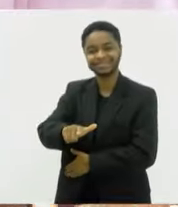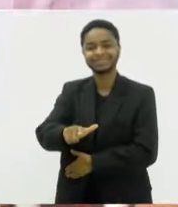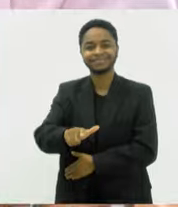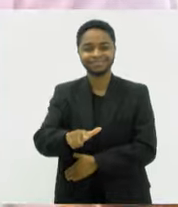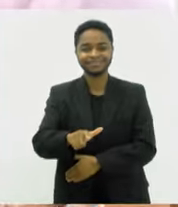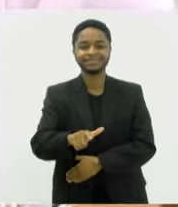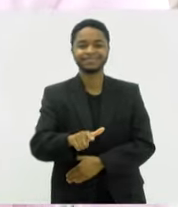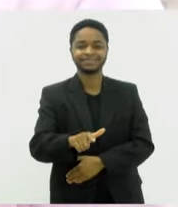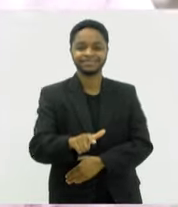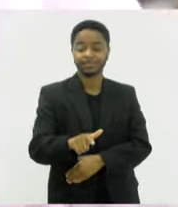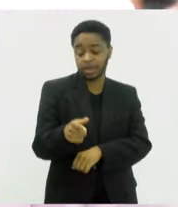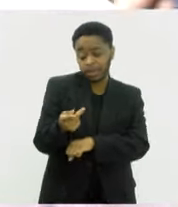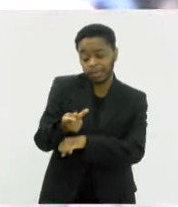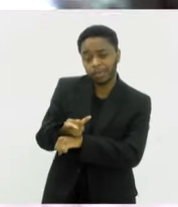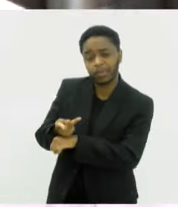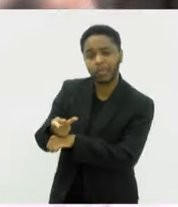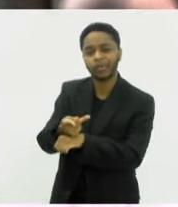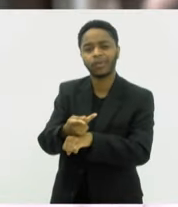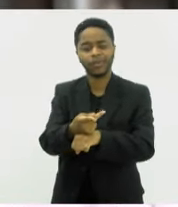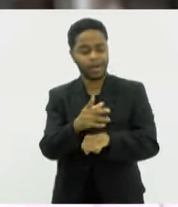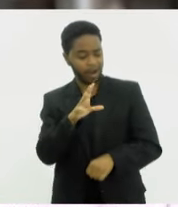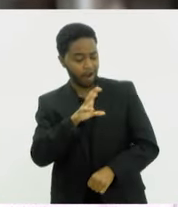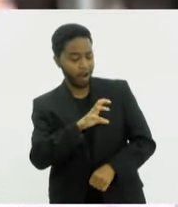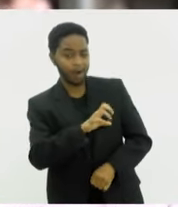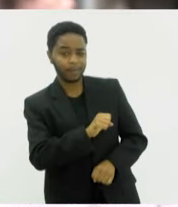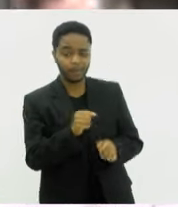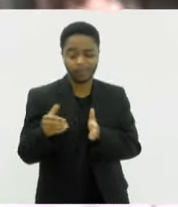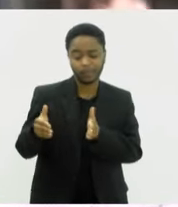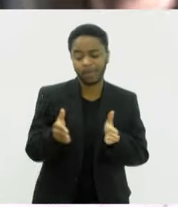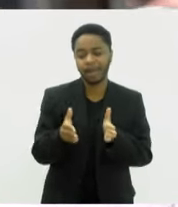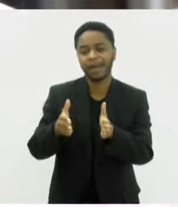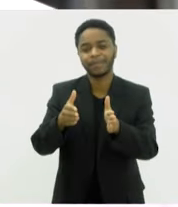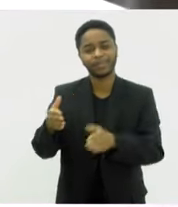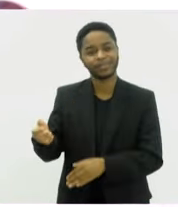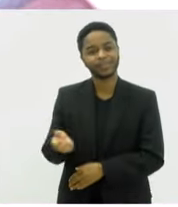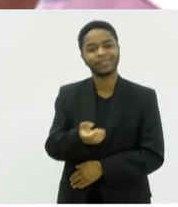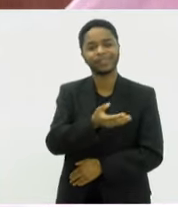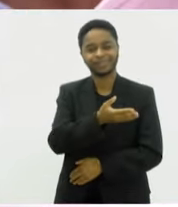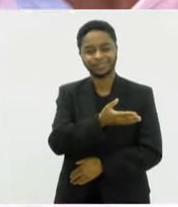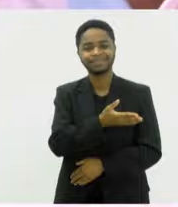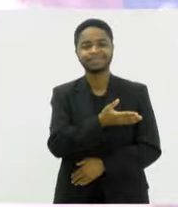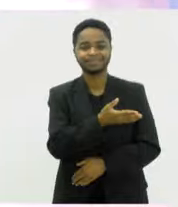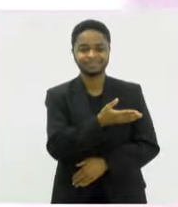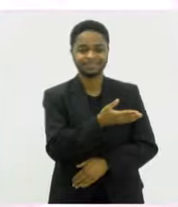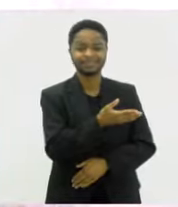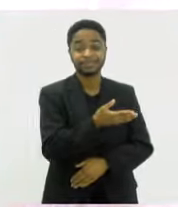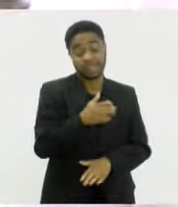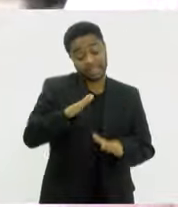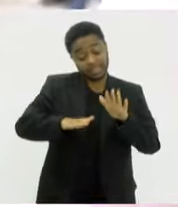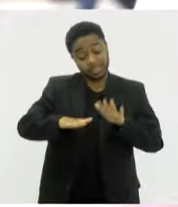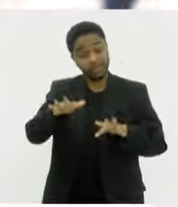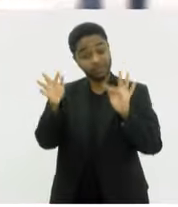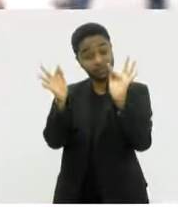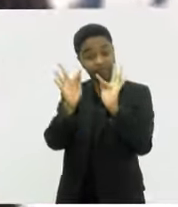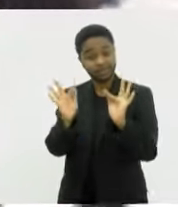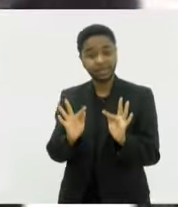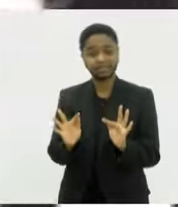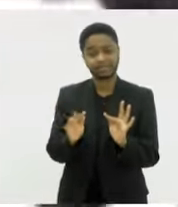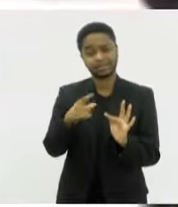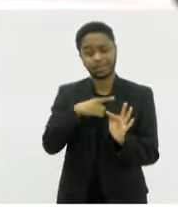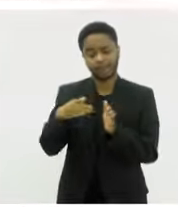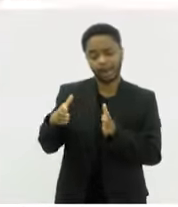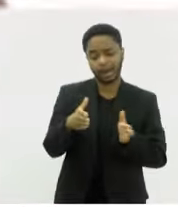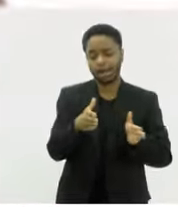Buscar a nova paixão por um novo endereço Quem sabe a felicidade tem outro